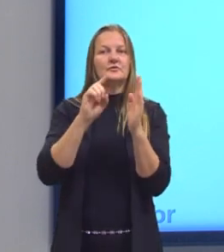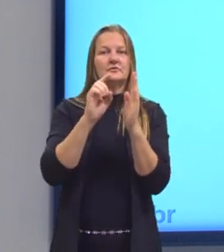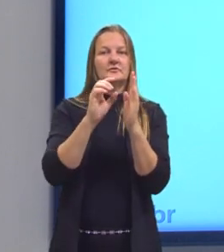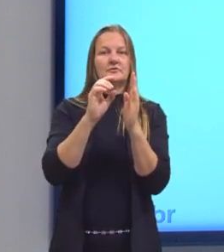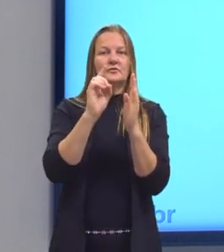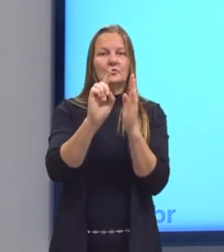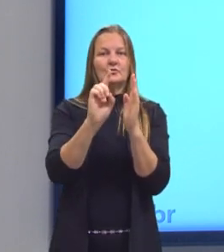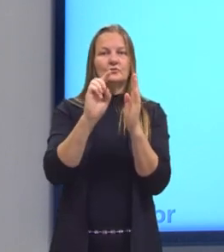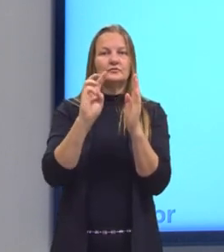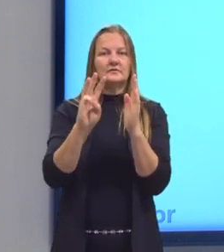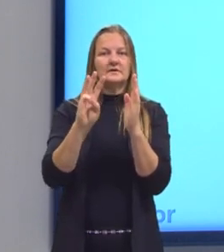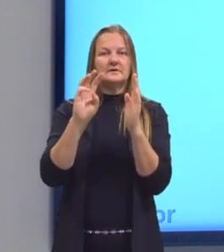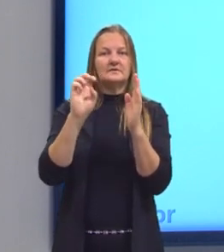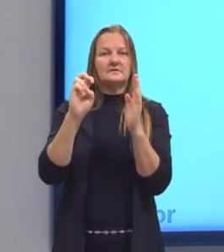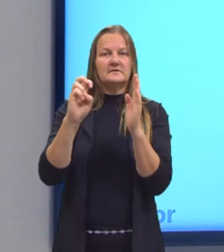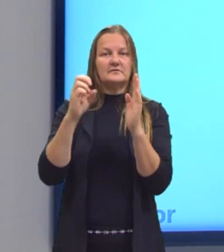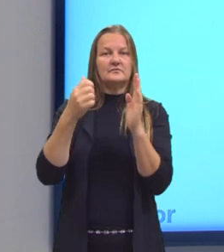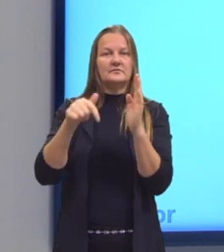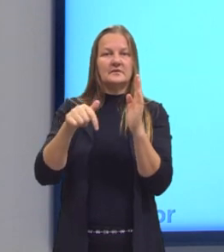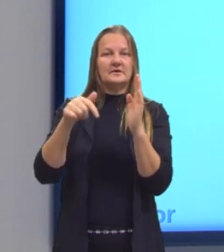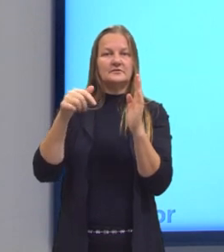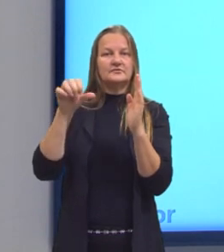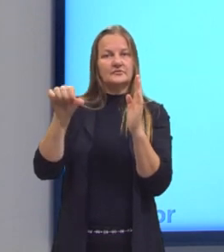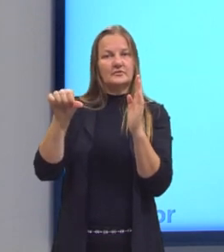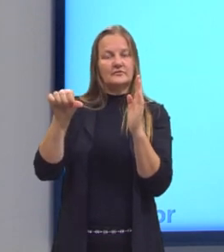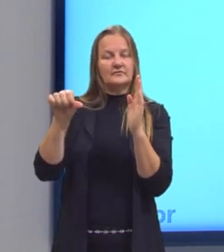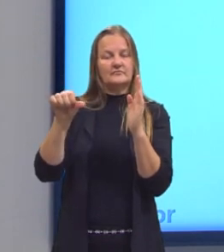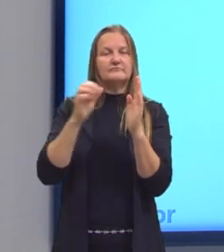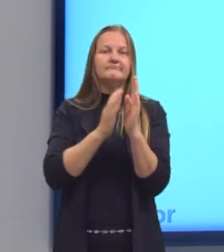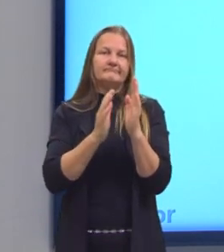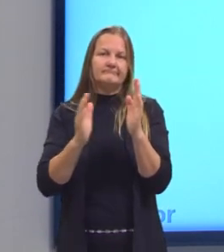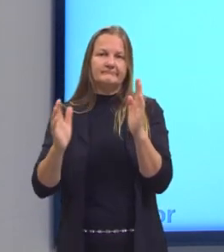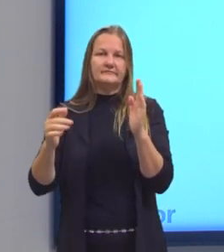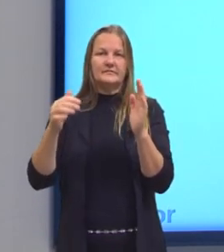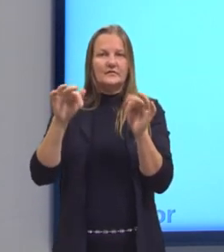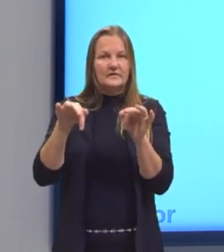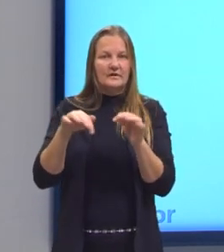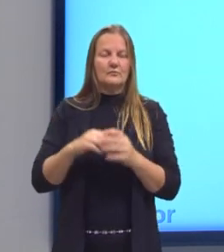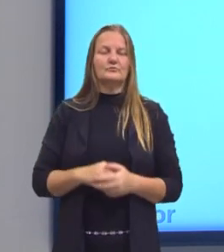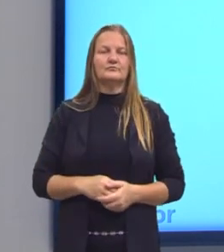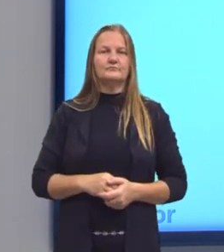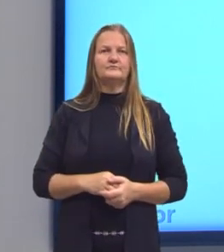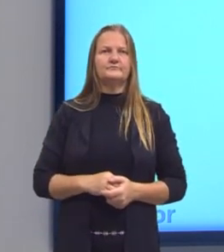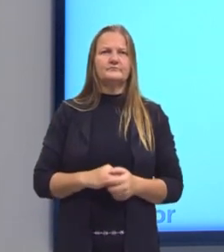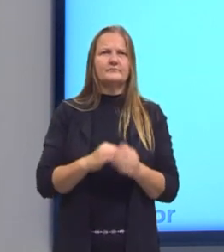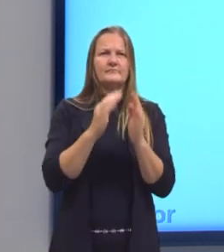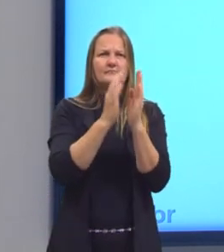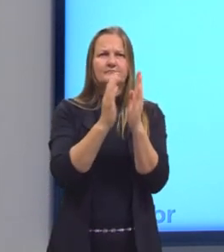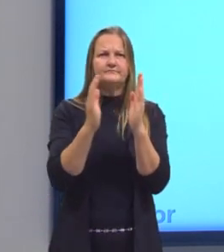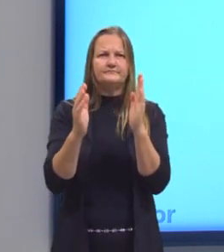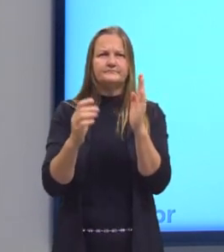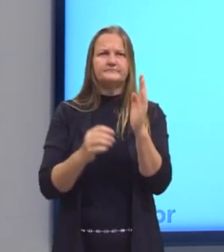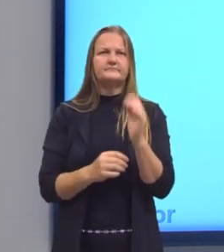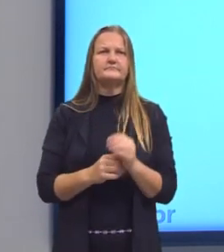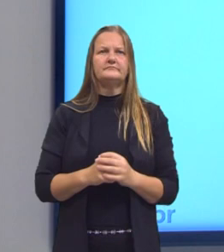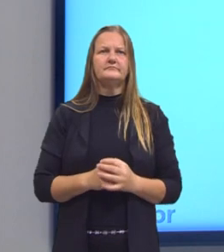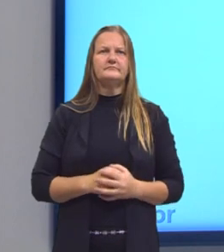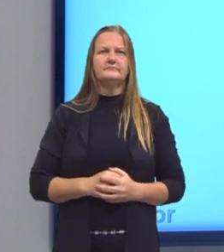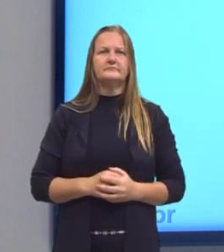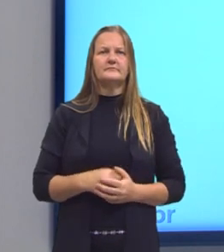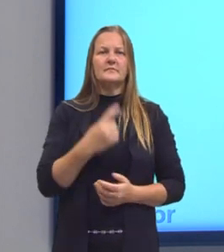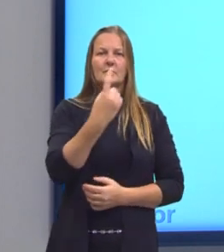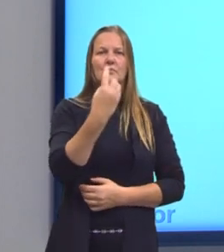em um, três, cinco, sete ou nove. Então, aqui, sequência dos números ímpares. Um, três,